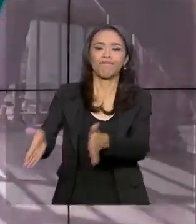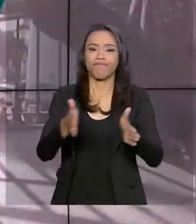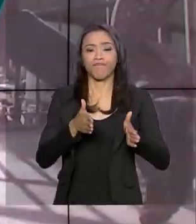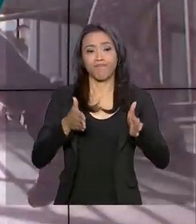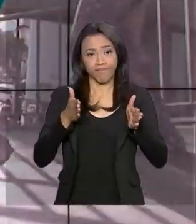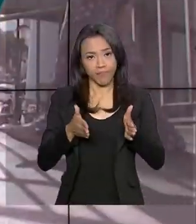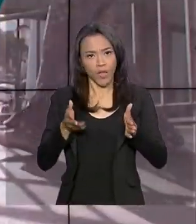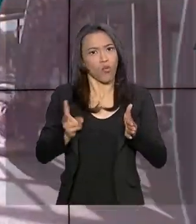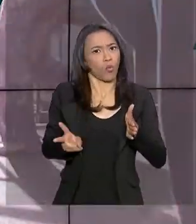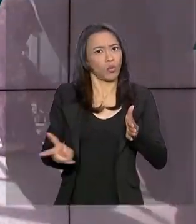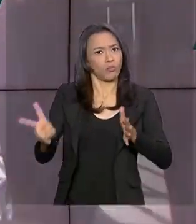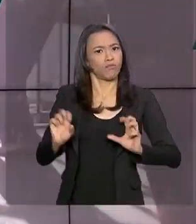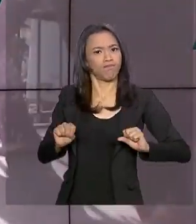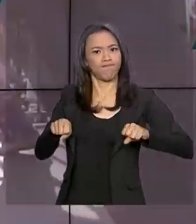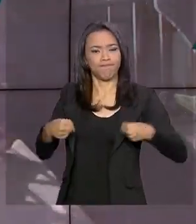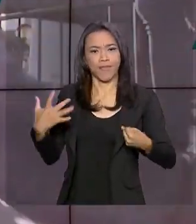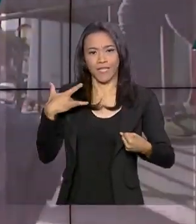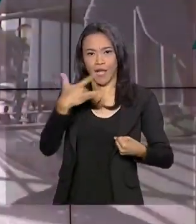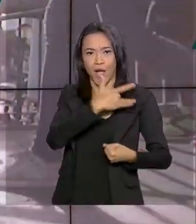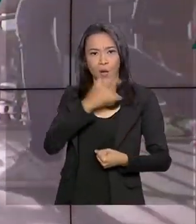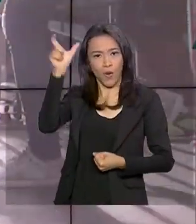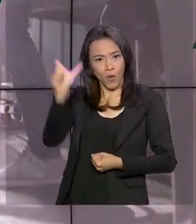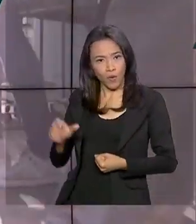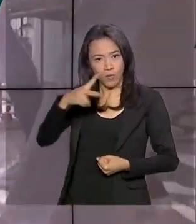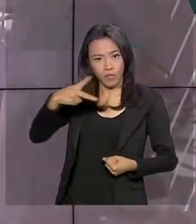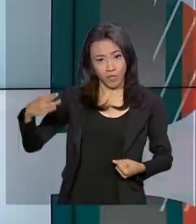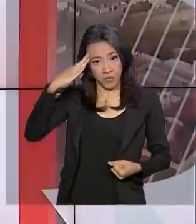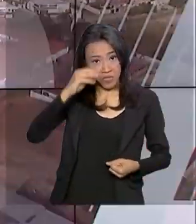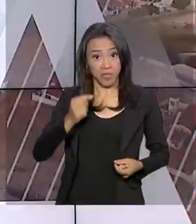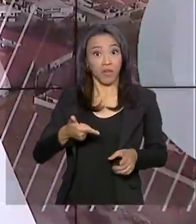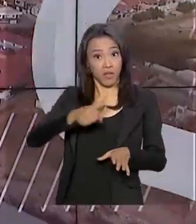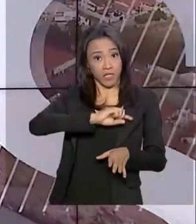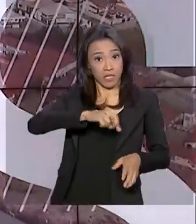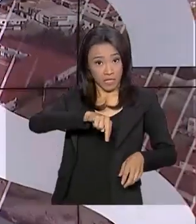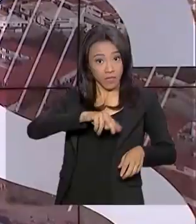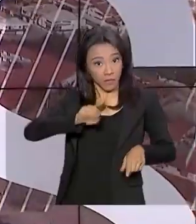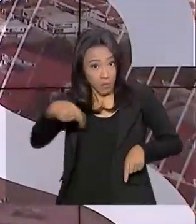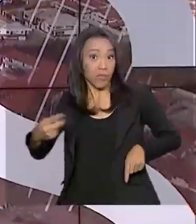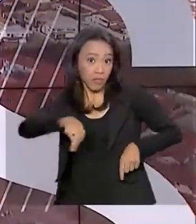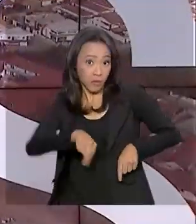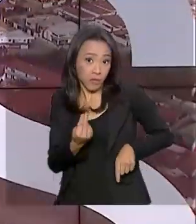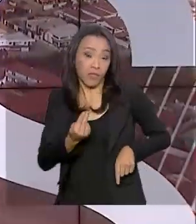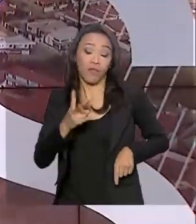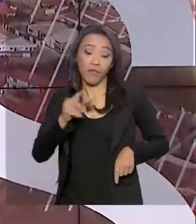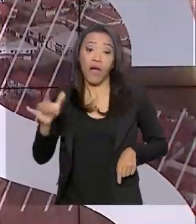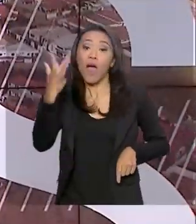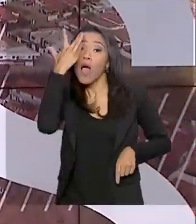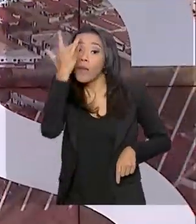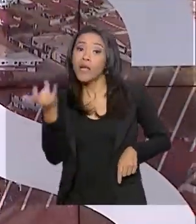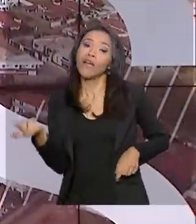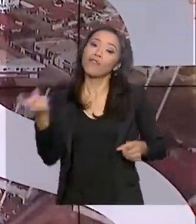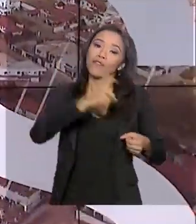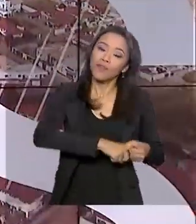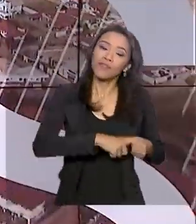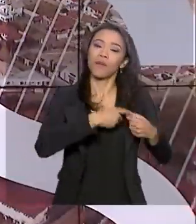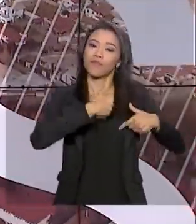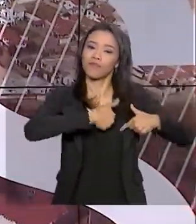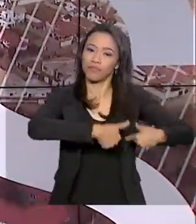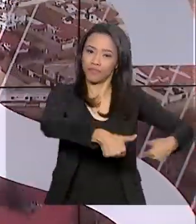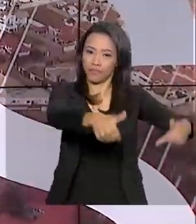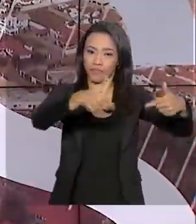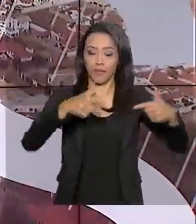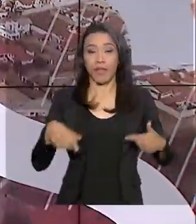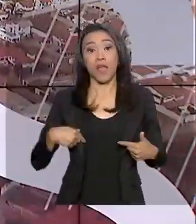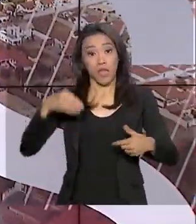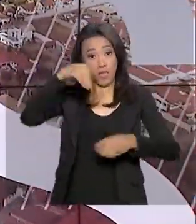Segue em recuperação o presidente Jair Bolsonaro depois de cirurgia. Ele deve reassumir o cargo a partir de amanhã. No hospital, a rotina é de